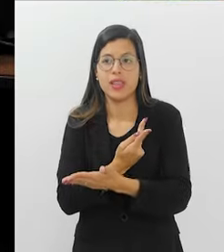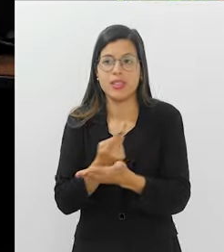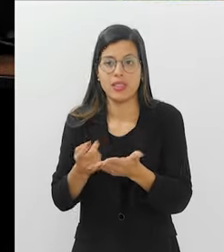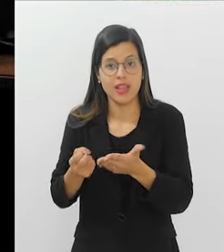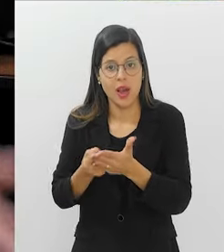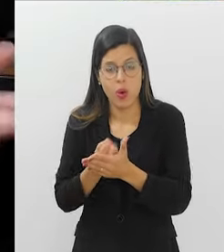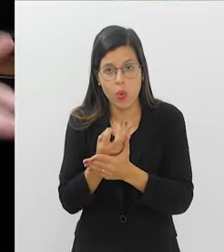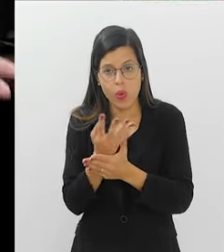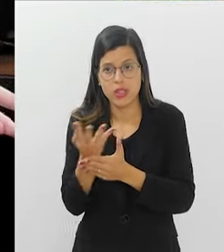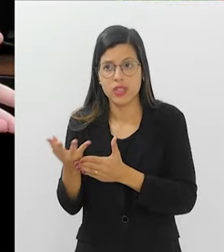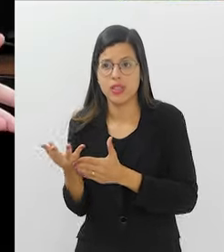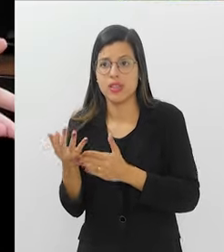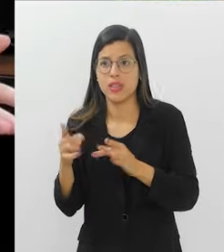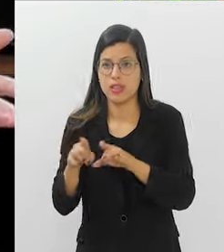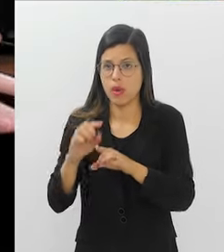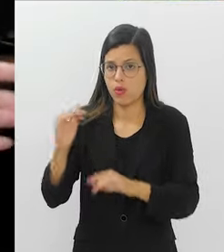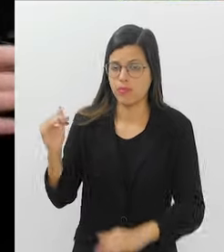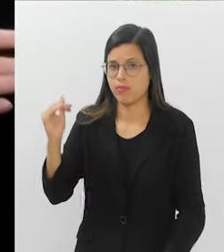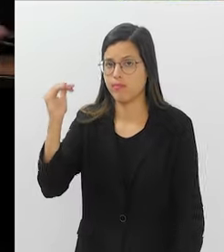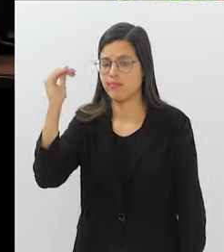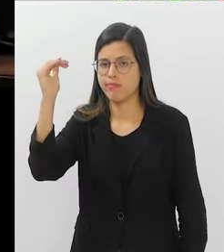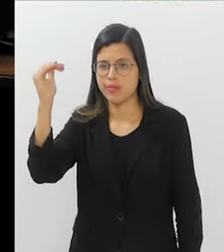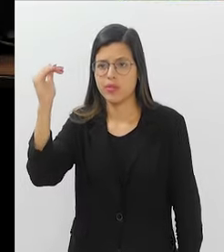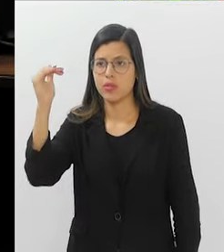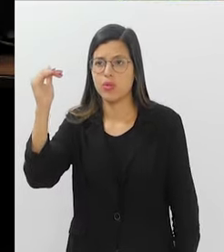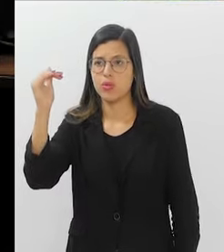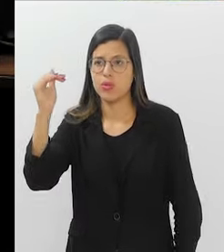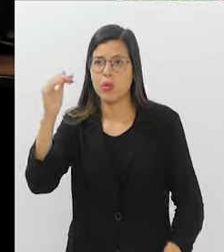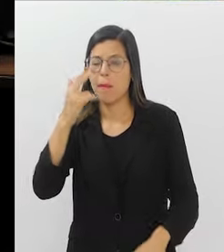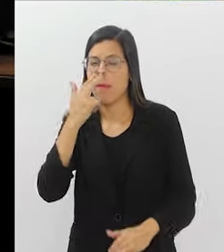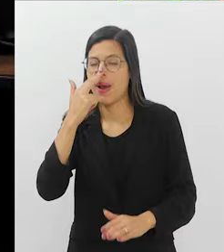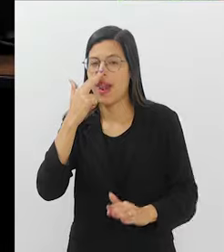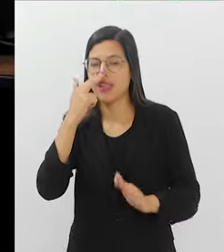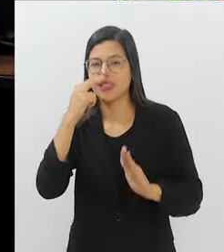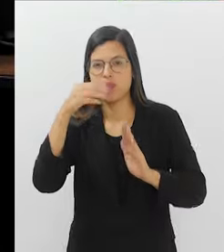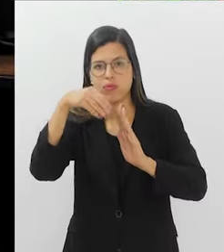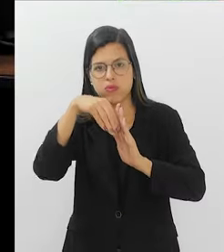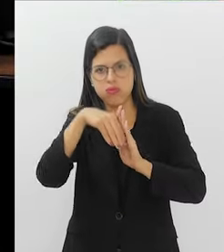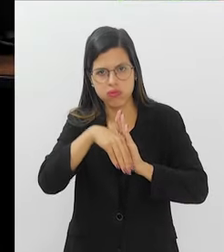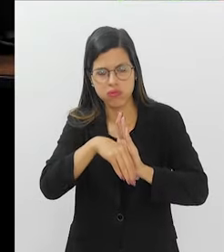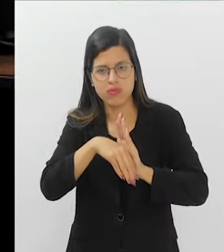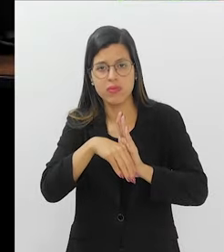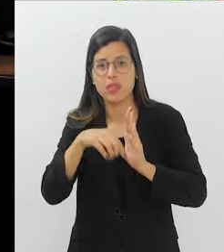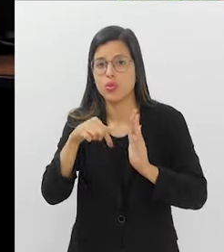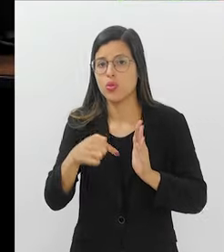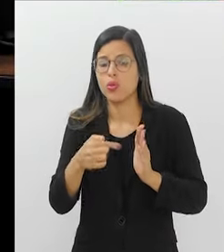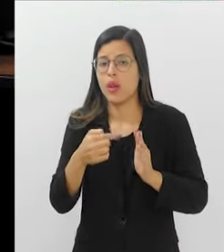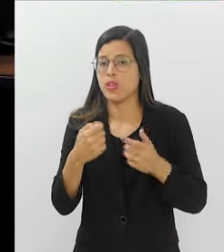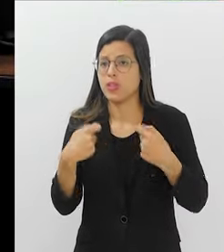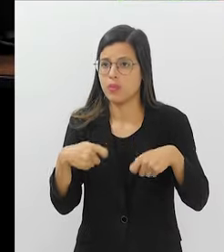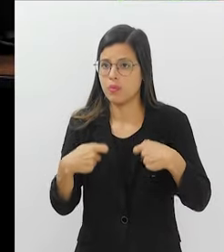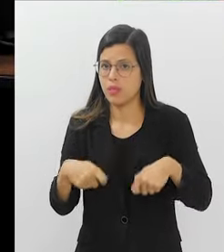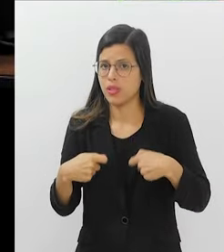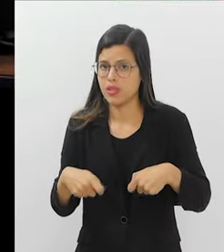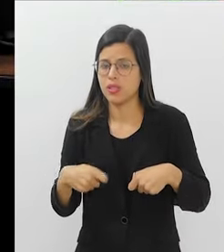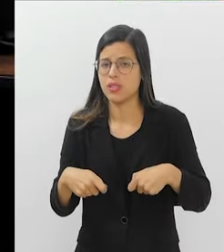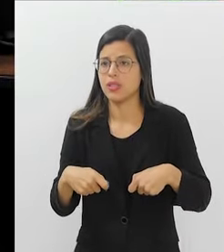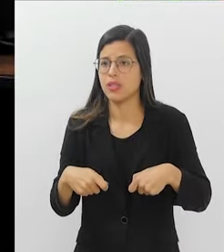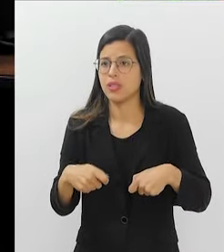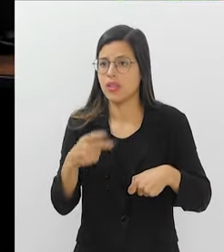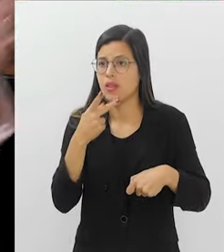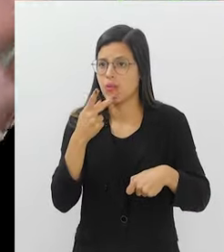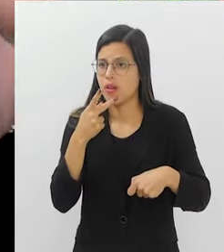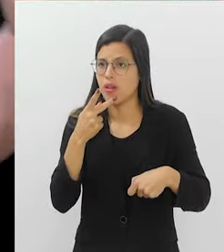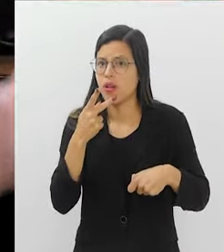acontece, e os números em relação aos adultos serem muito abaixo ainda. Então, realmente, a gente precisa